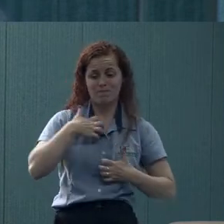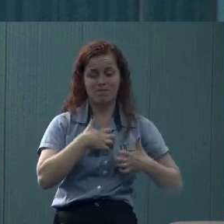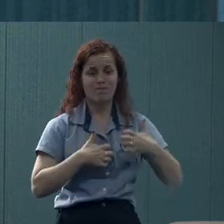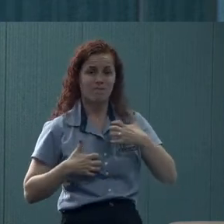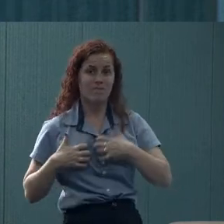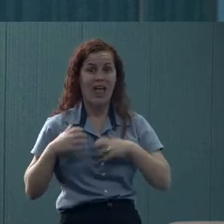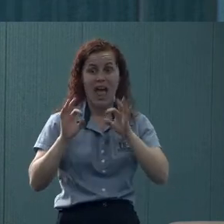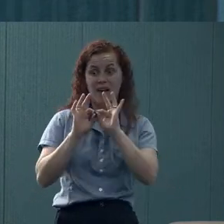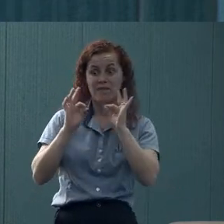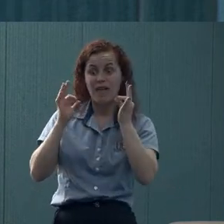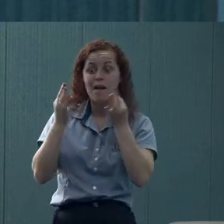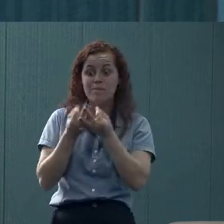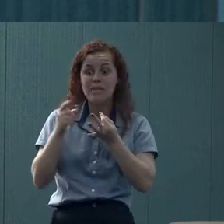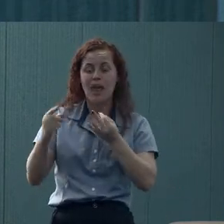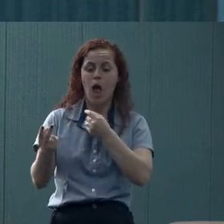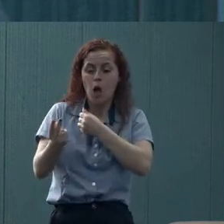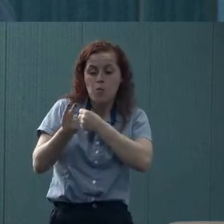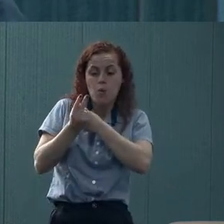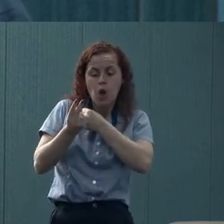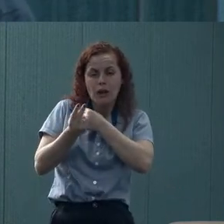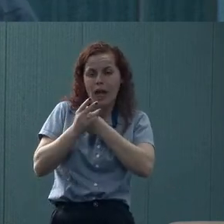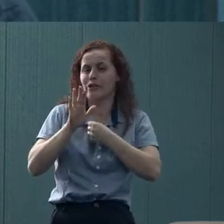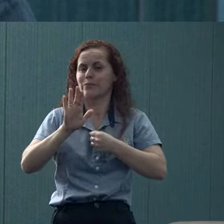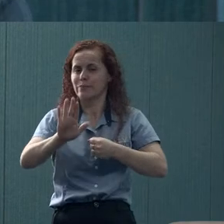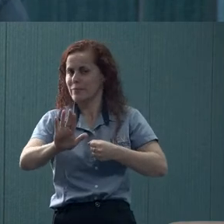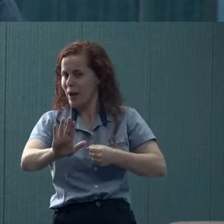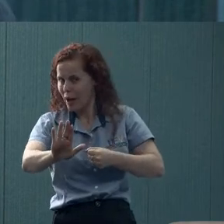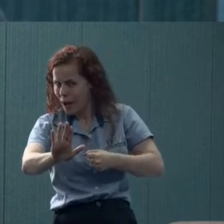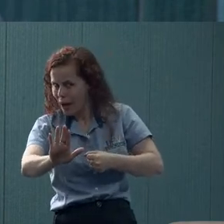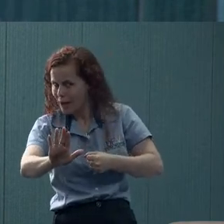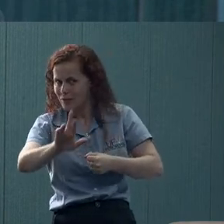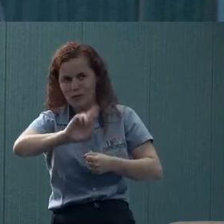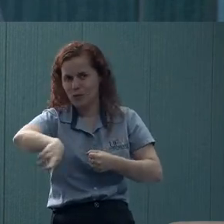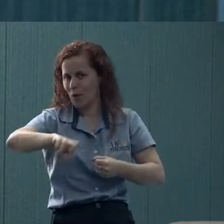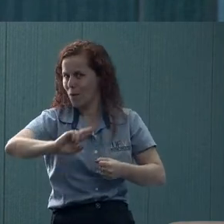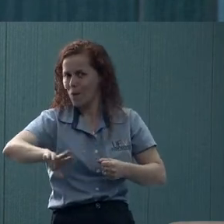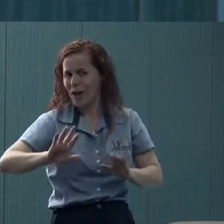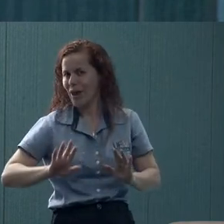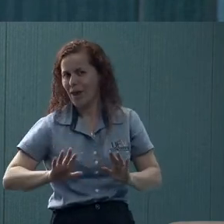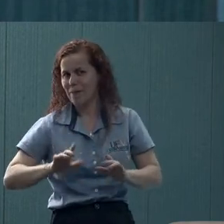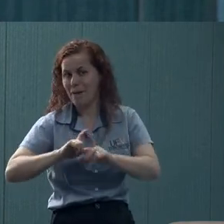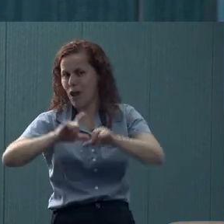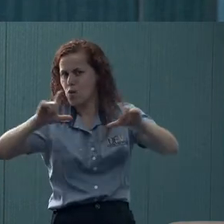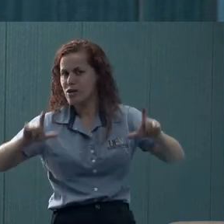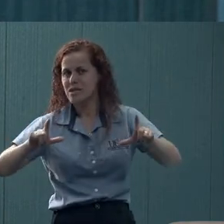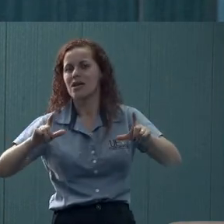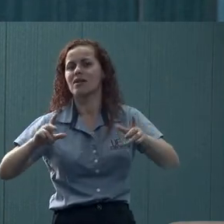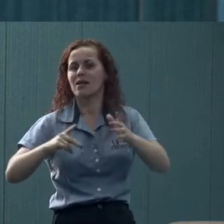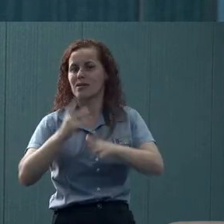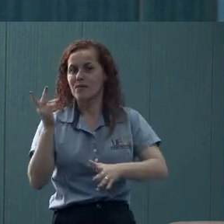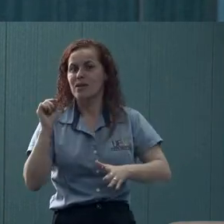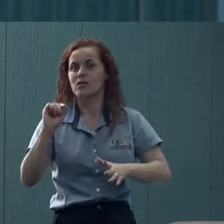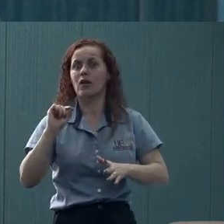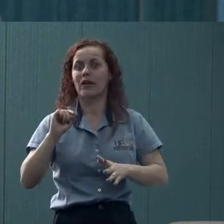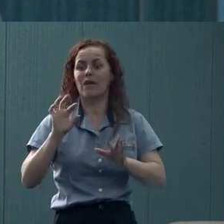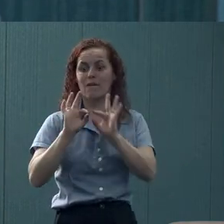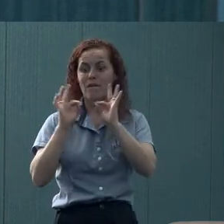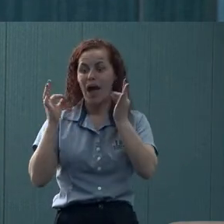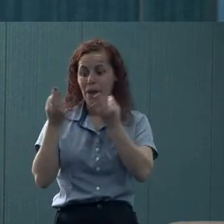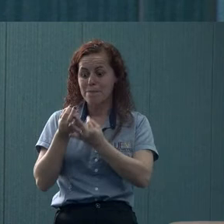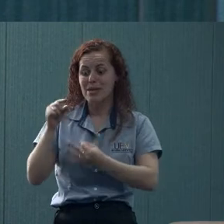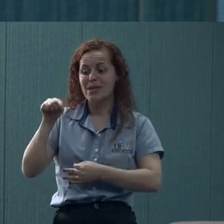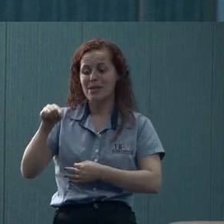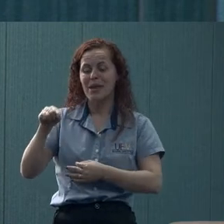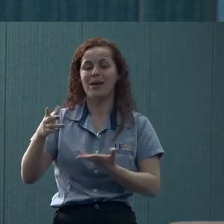gente tende a ver família como algo que protege, mas muitas vezes não é. Família, às vezes, é um fator de